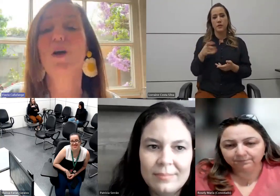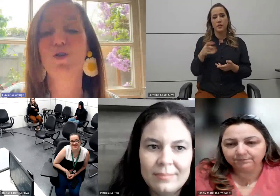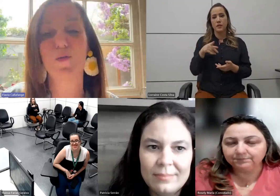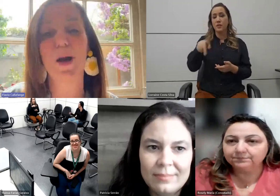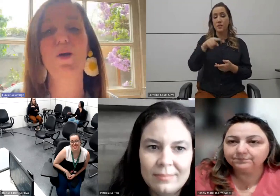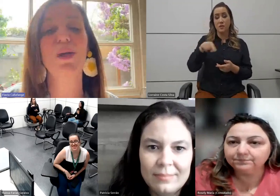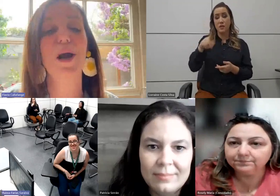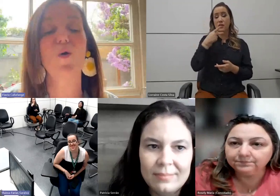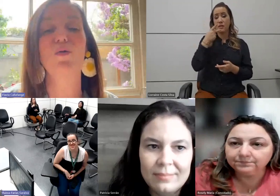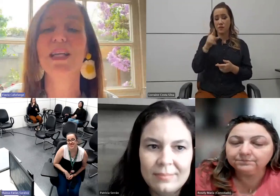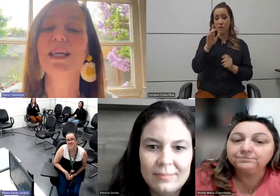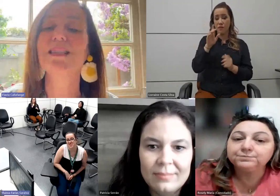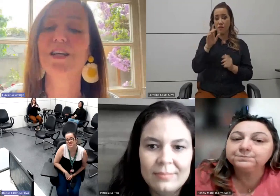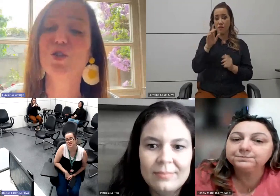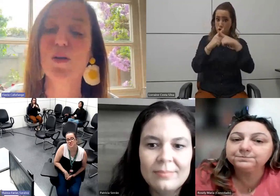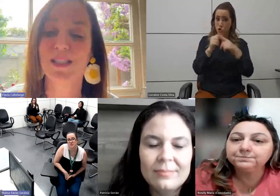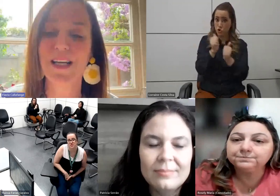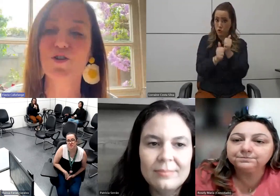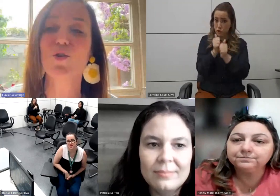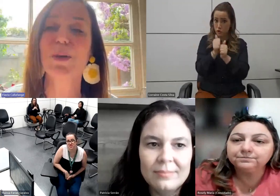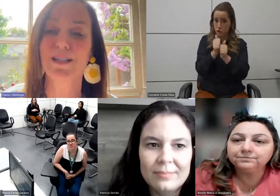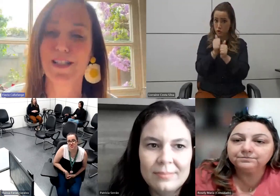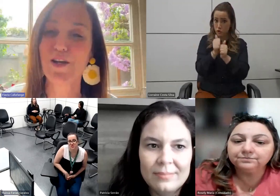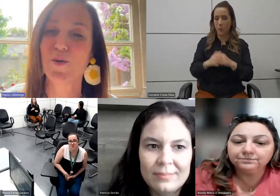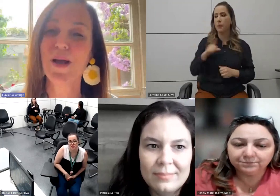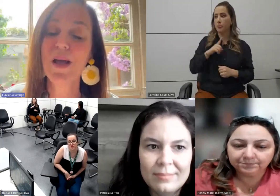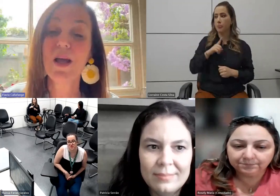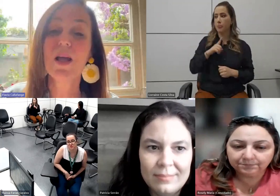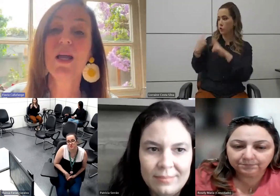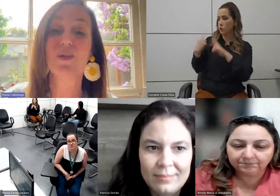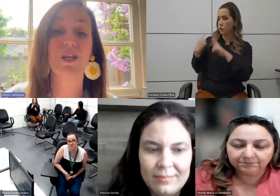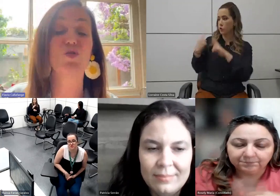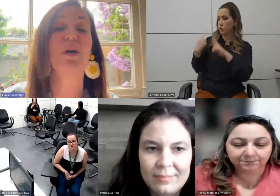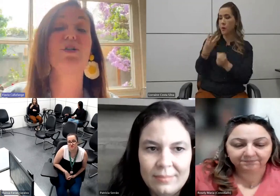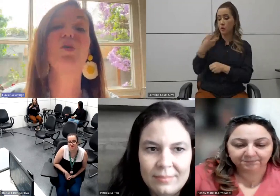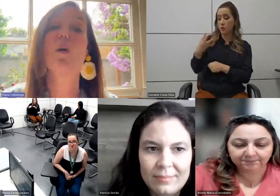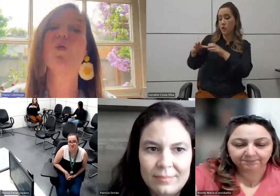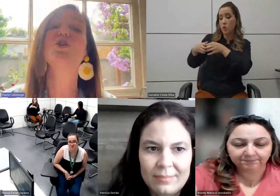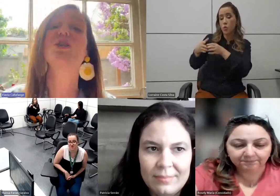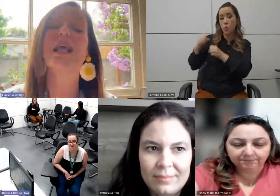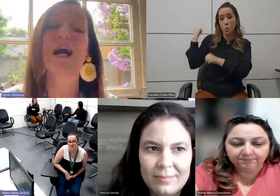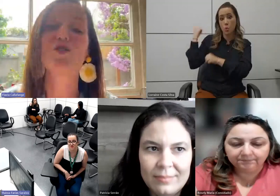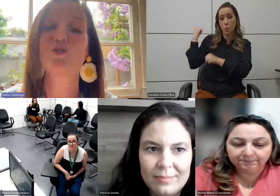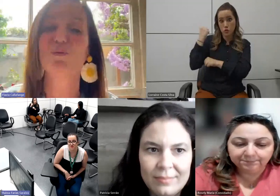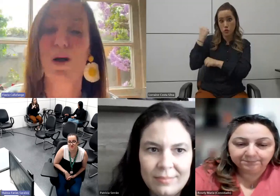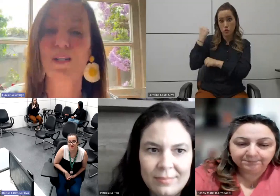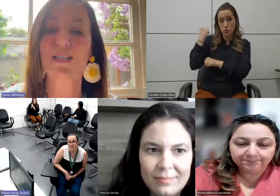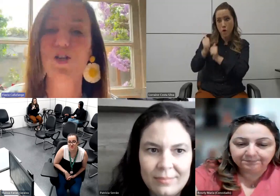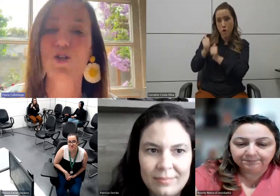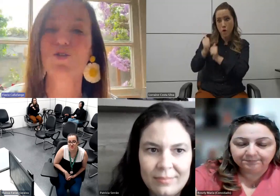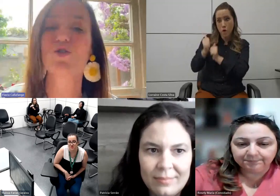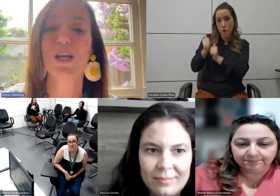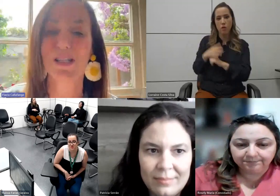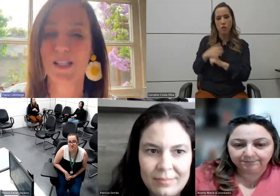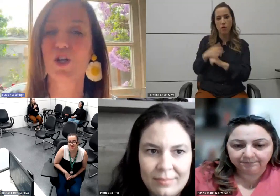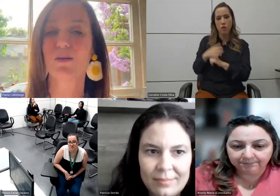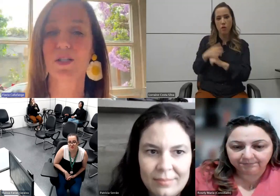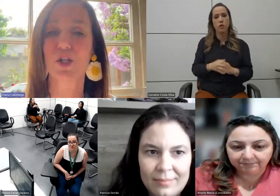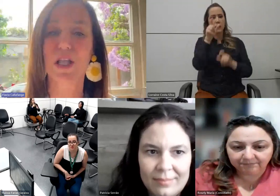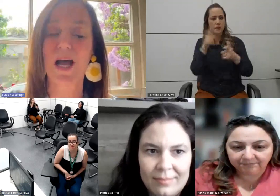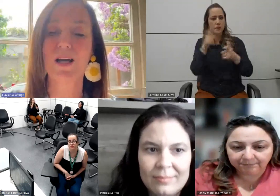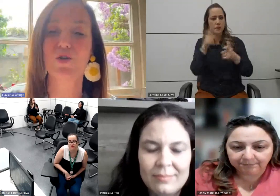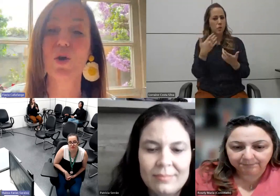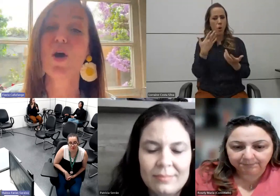coisa, eu tive uma reunião com 33 torcidas do Brasil e vocês não imaginam a quantidade de maus entendidos que